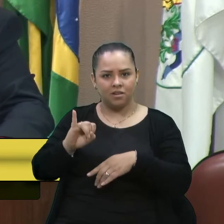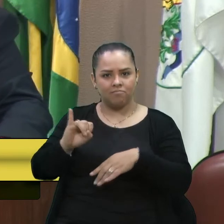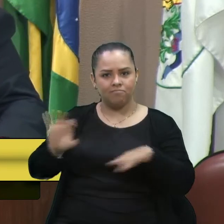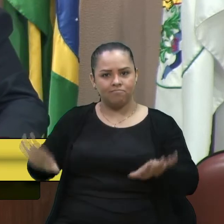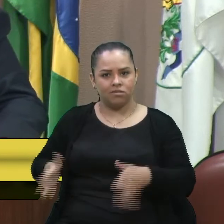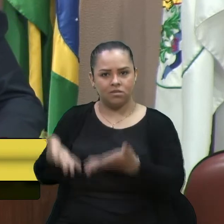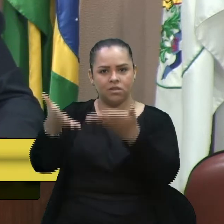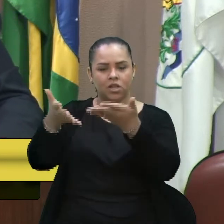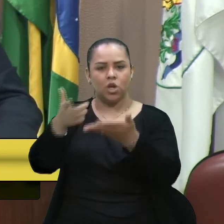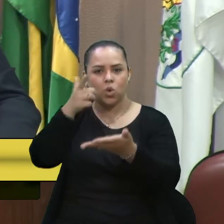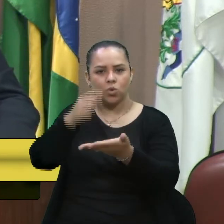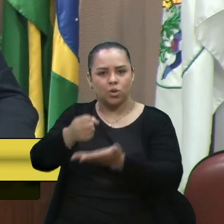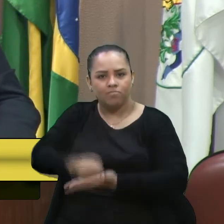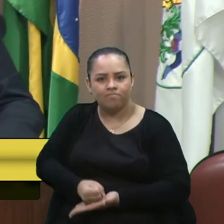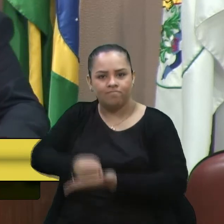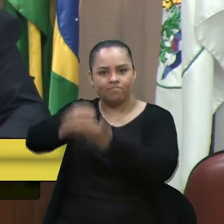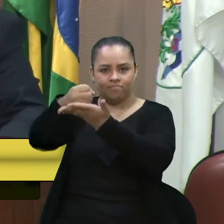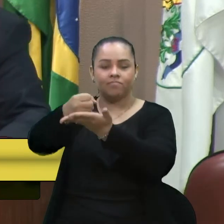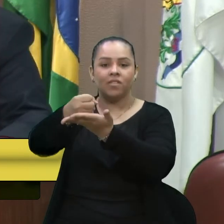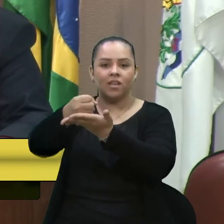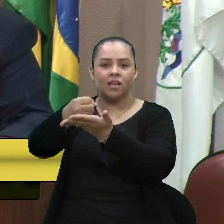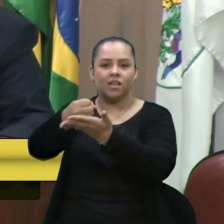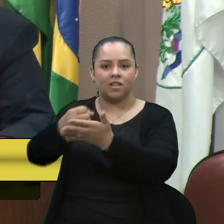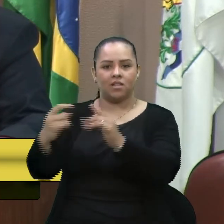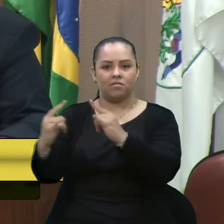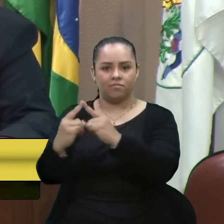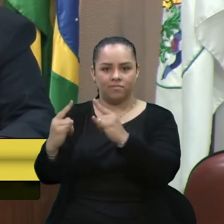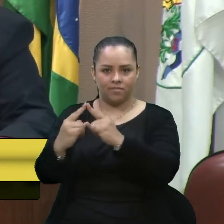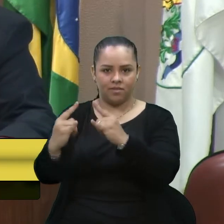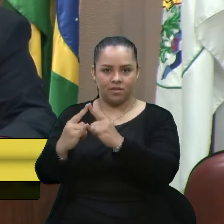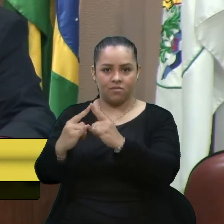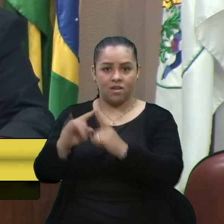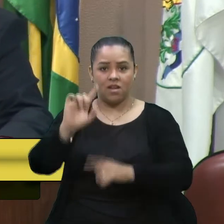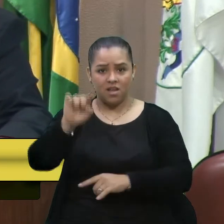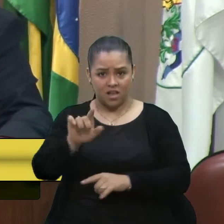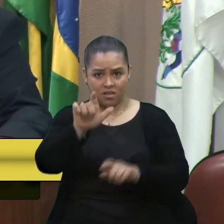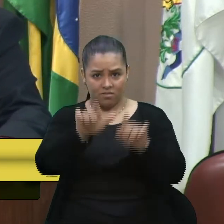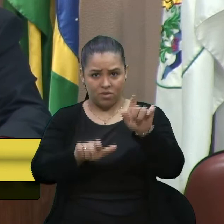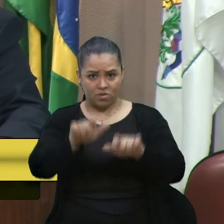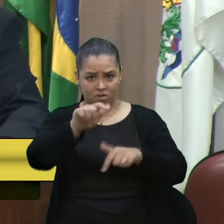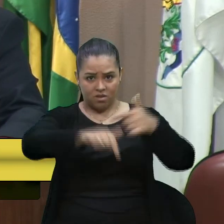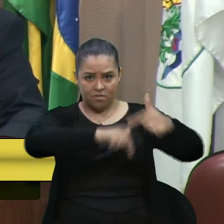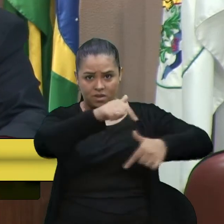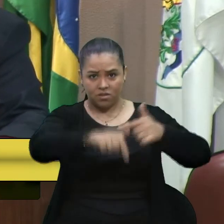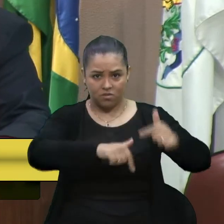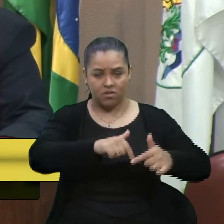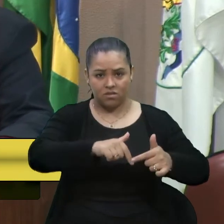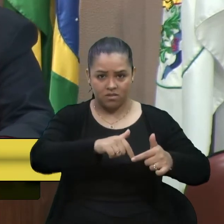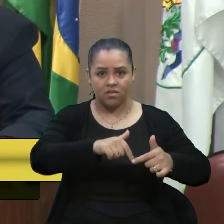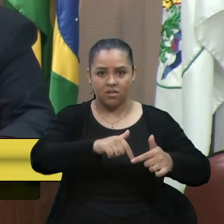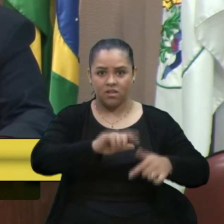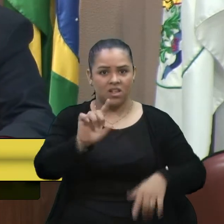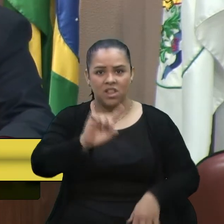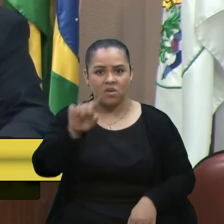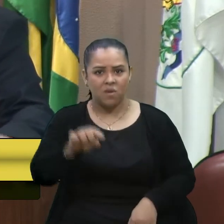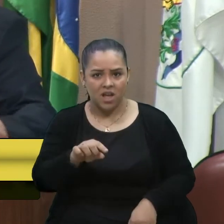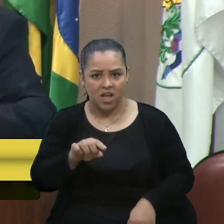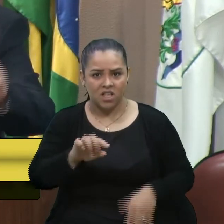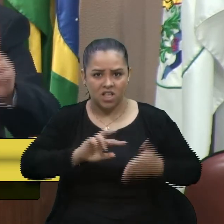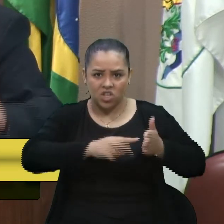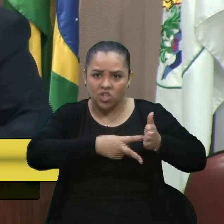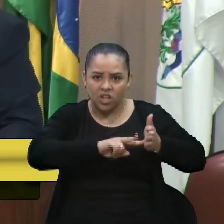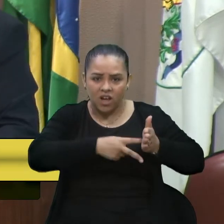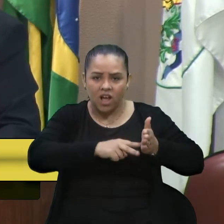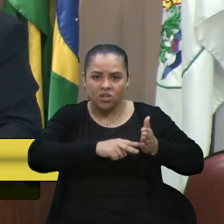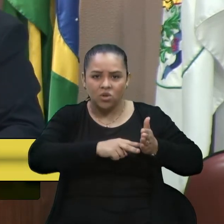entidade em pé, é os trabalhadores. não é sindicato patronal, sindicato dos